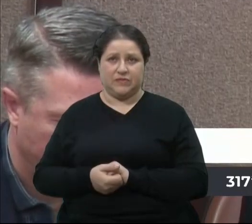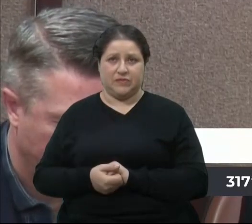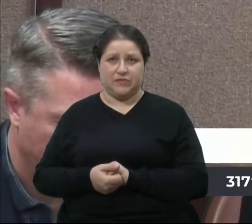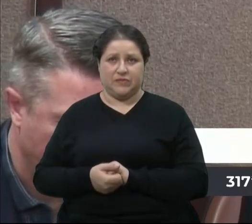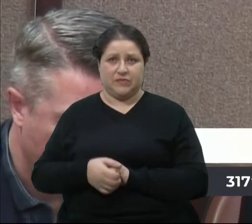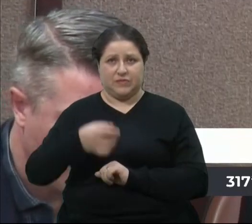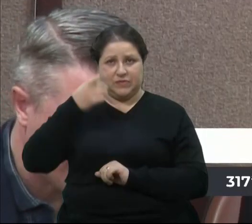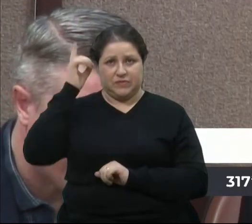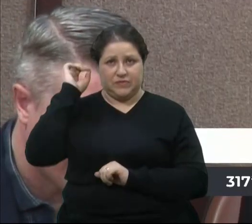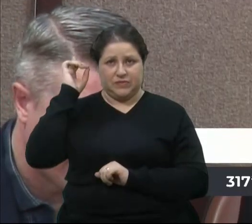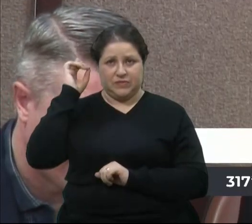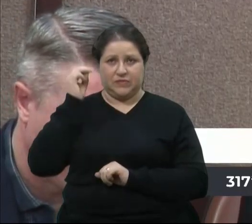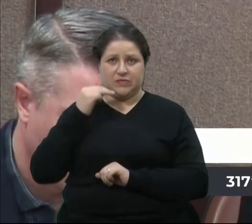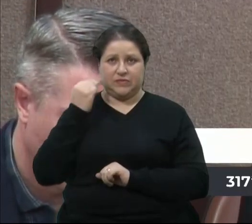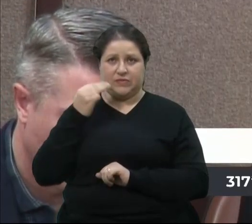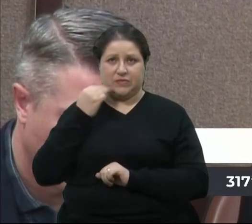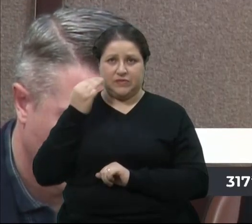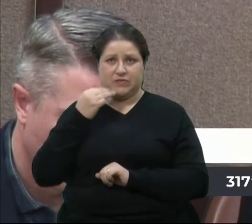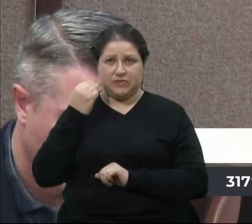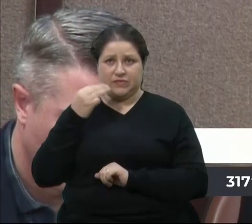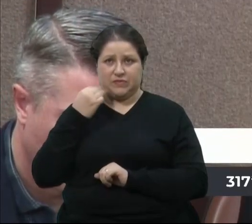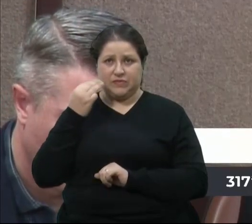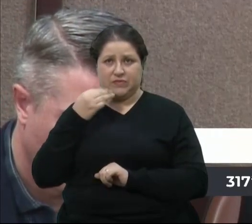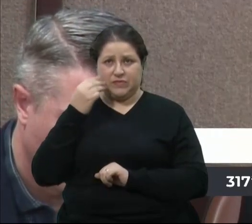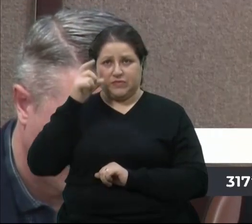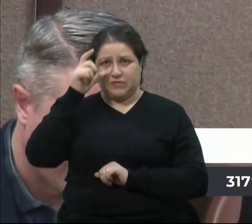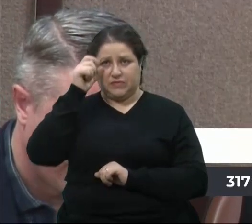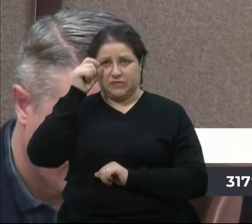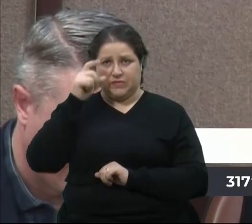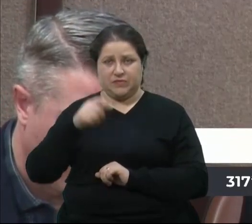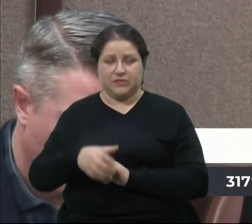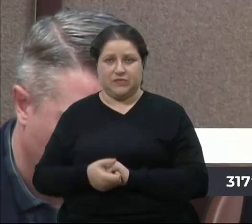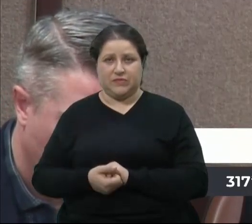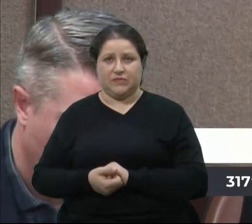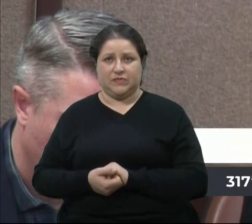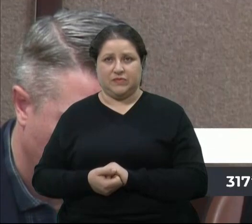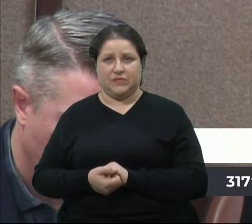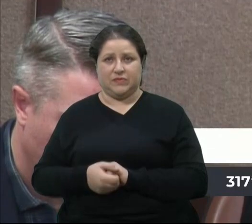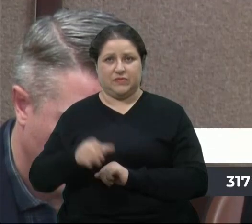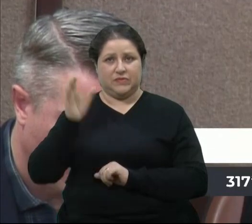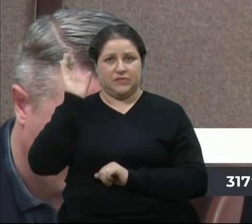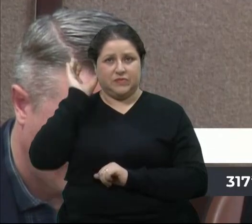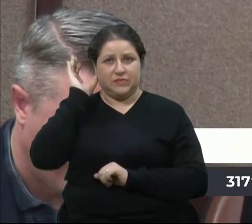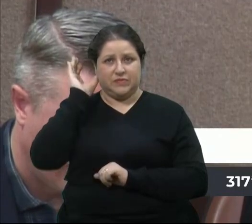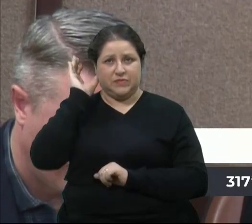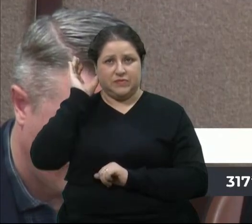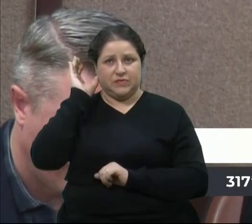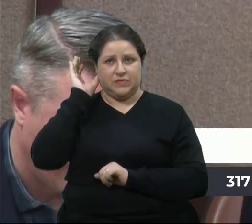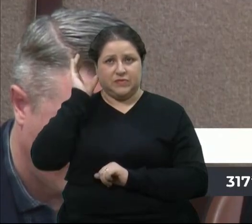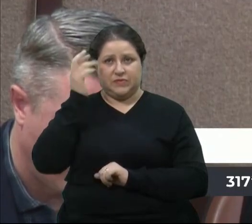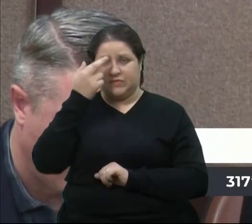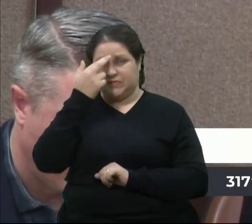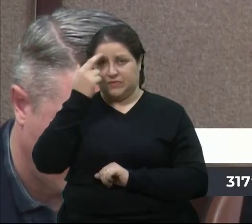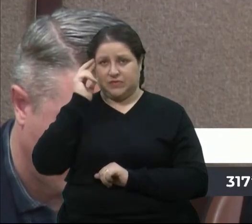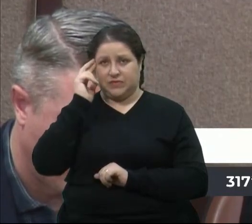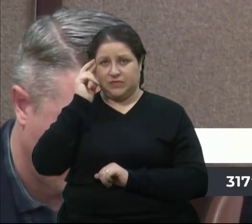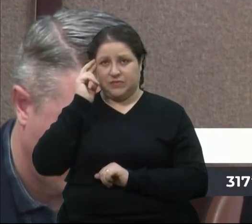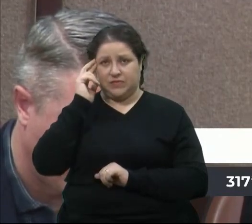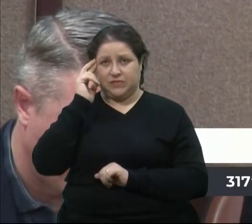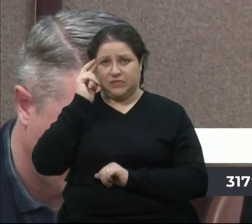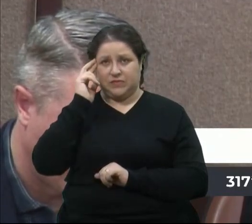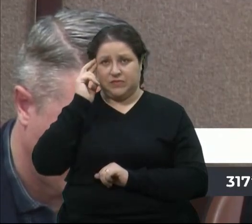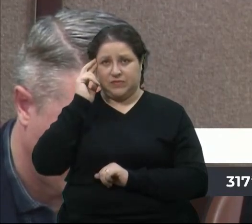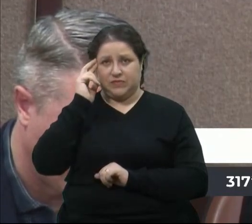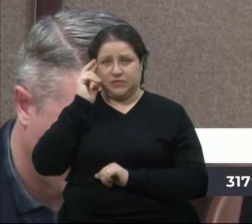Marisol Santos, PSDB, Maurício Scalco, novo, Omir Cadori, PSDB, Rafael Bueno, PDT, Renato